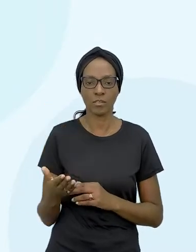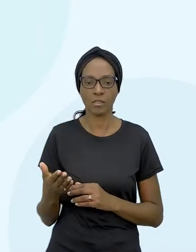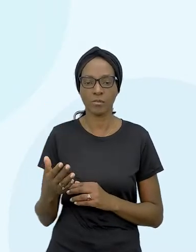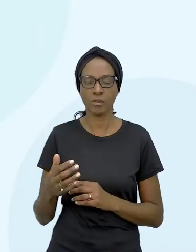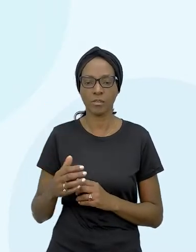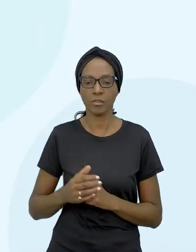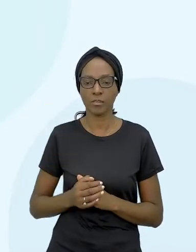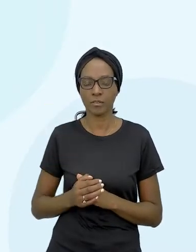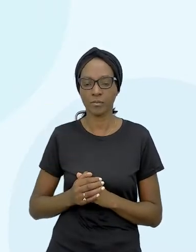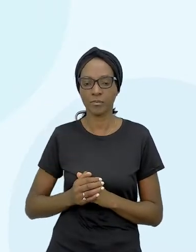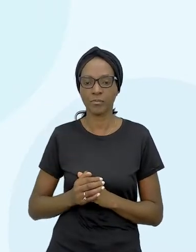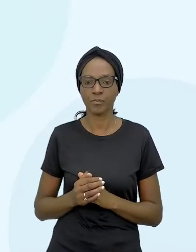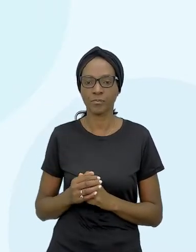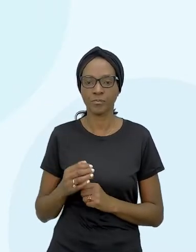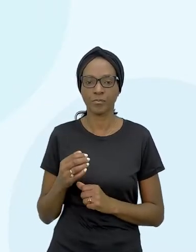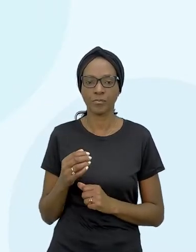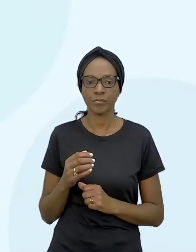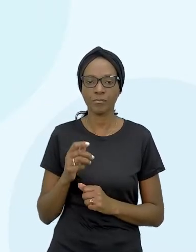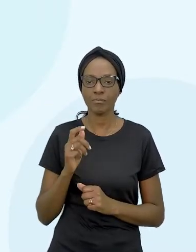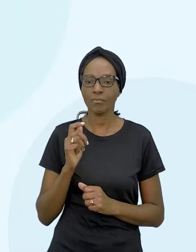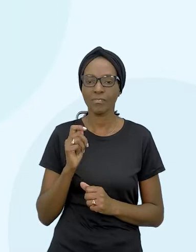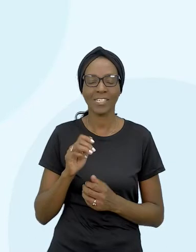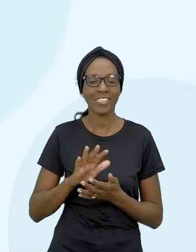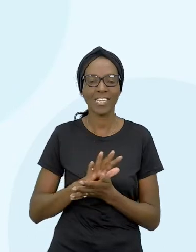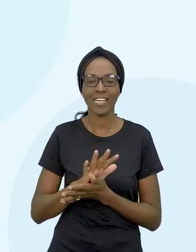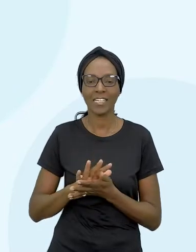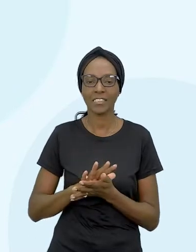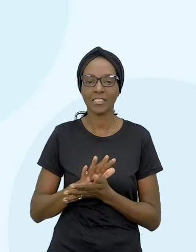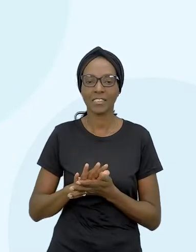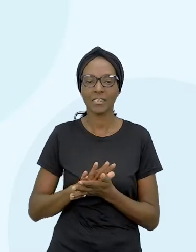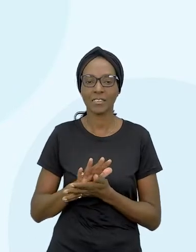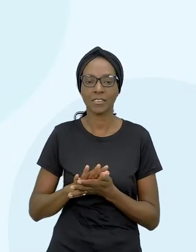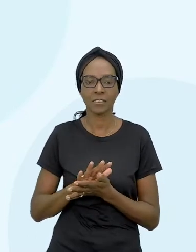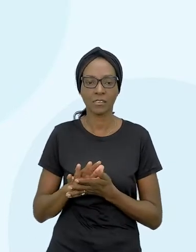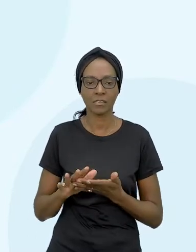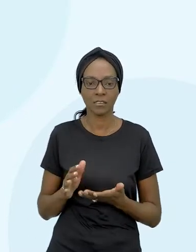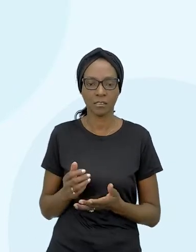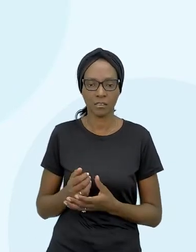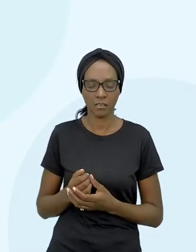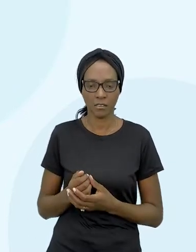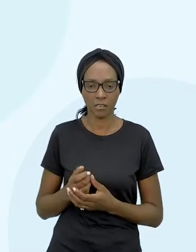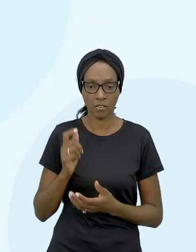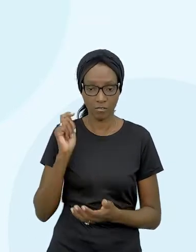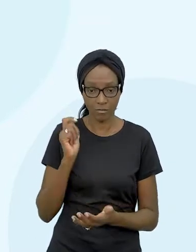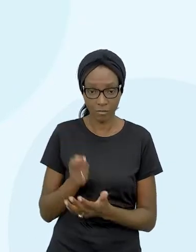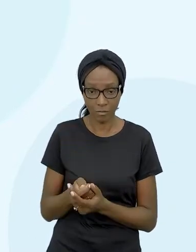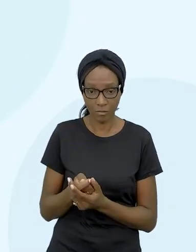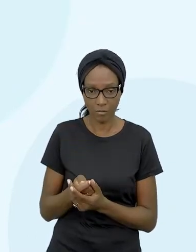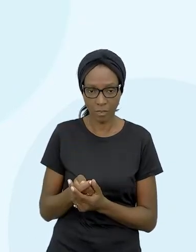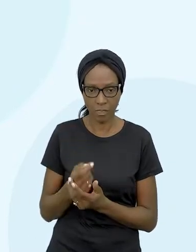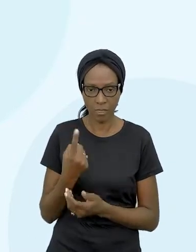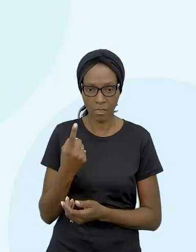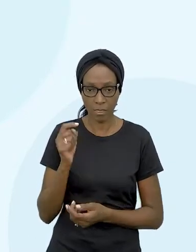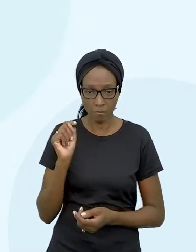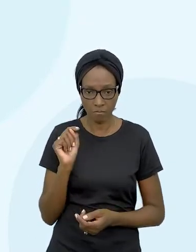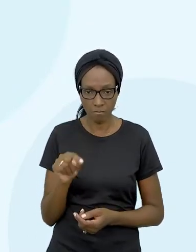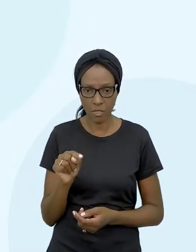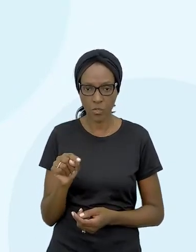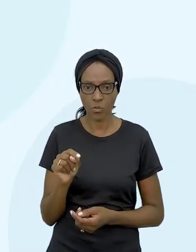no mês seguinte, sem gastar nada. Nada, nada, nada. Nós vamos pagar 1